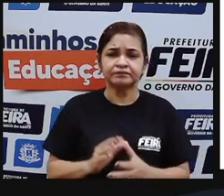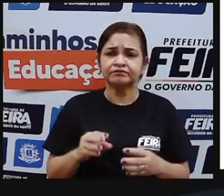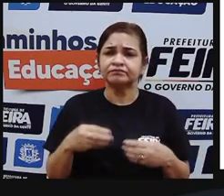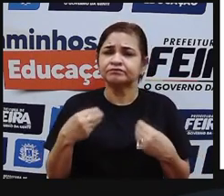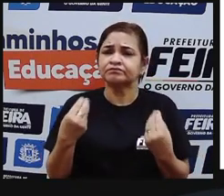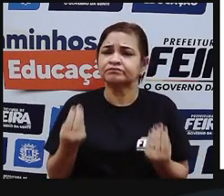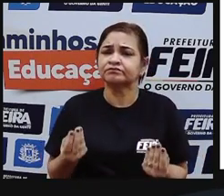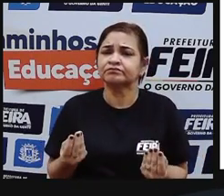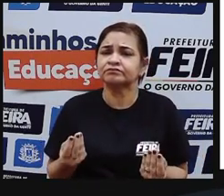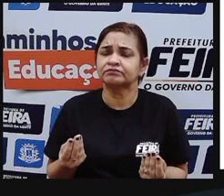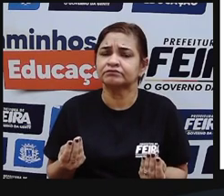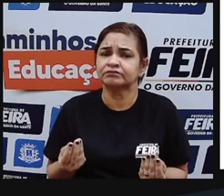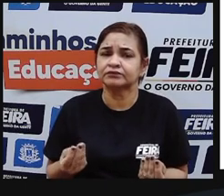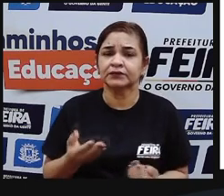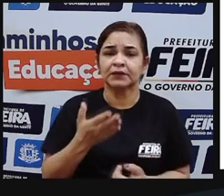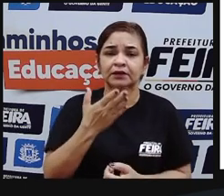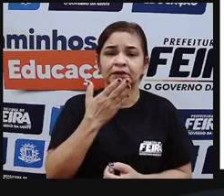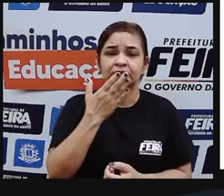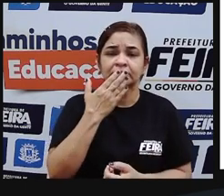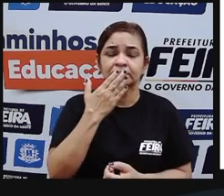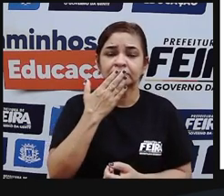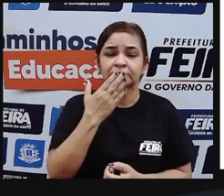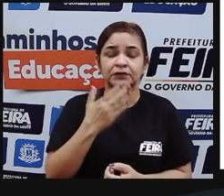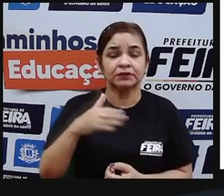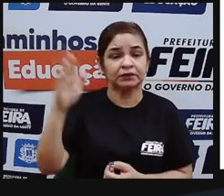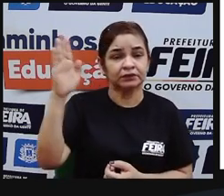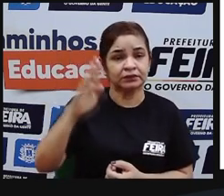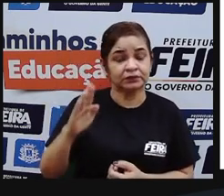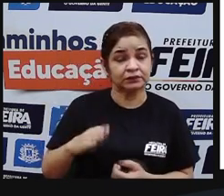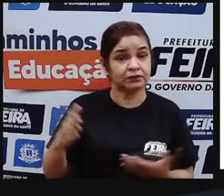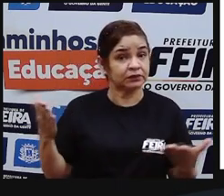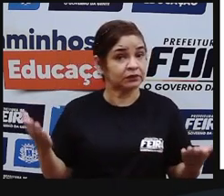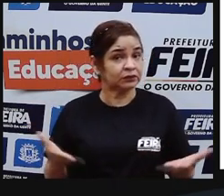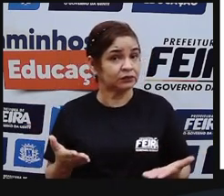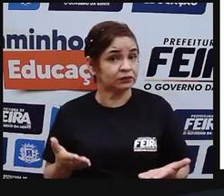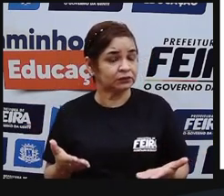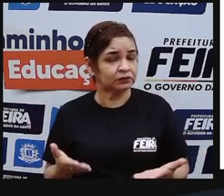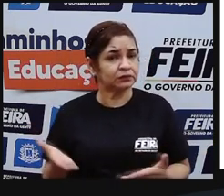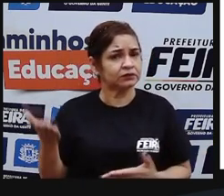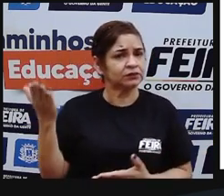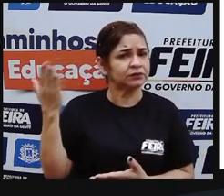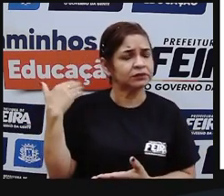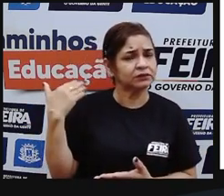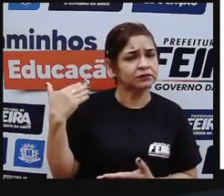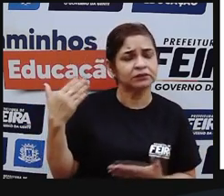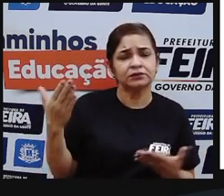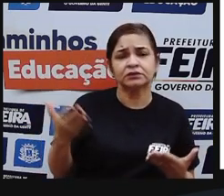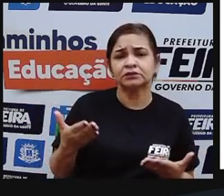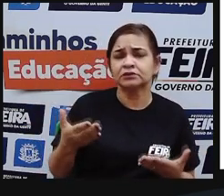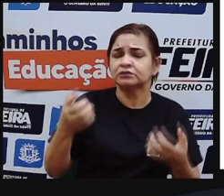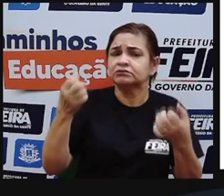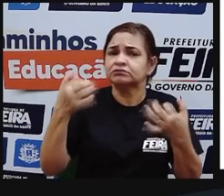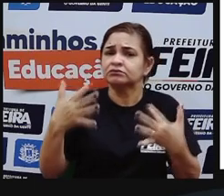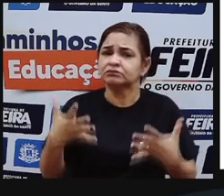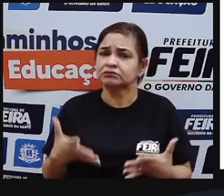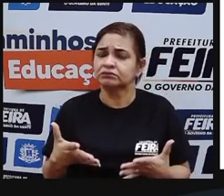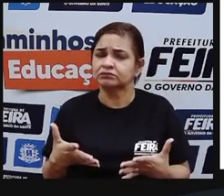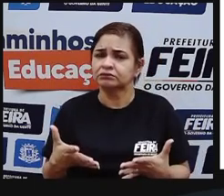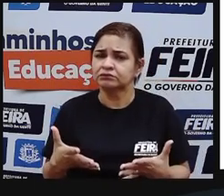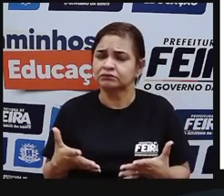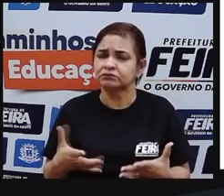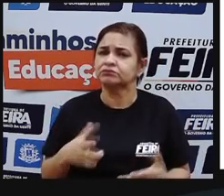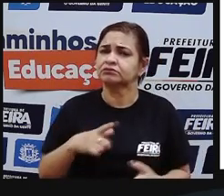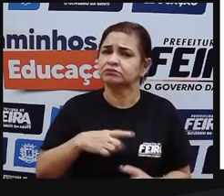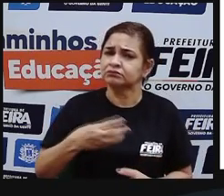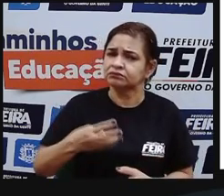Quantos eram e quantos são os indígenas brasileiros da atualidade? Será que a gente ainda tem os mesmos 3 milhões